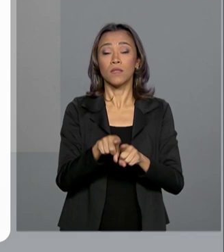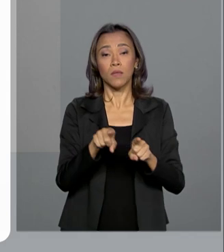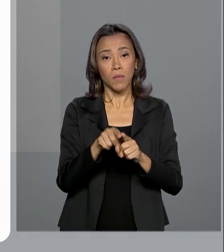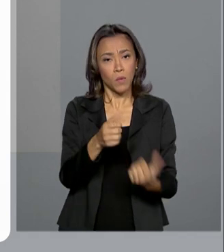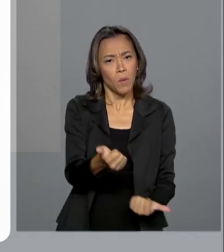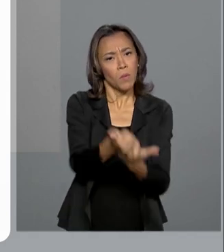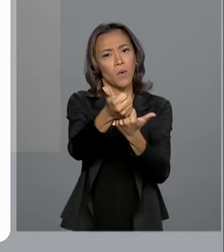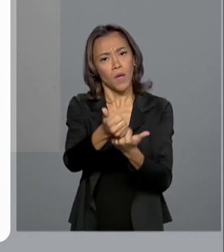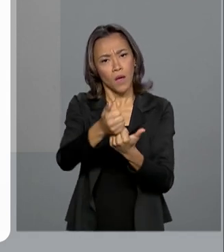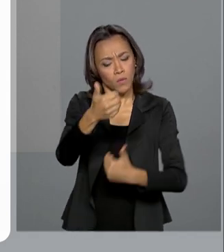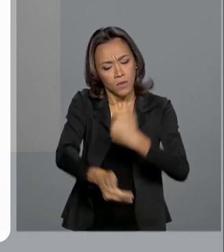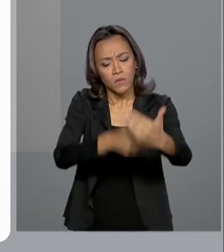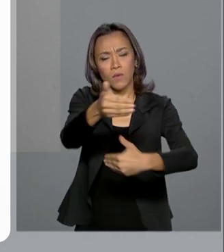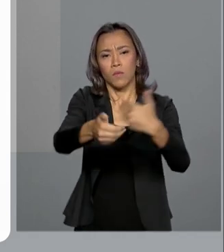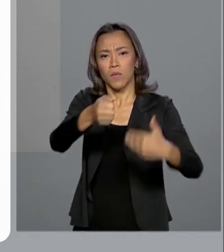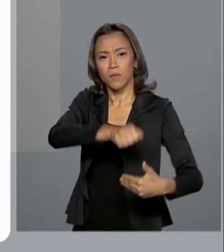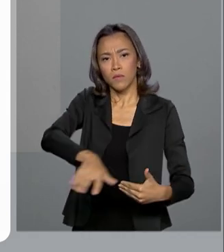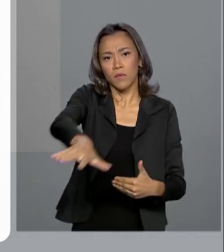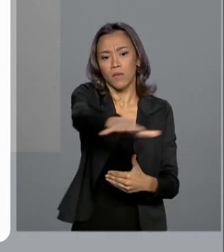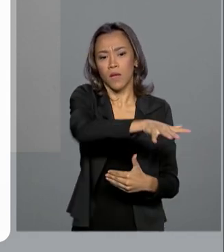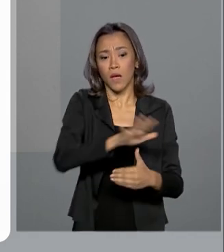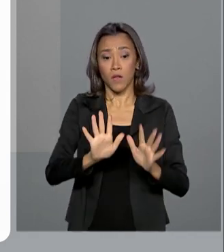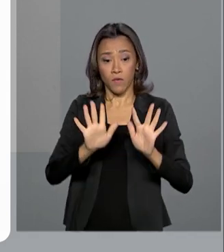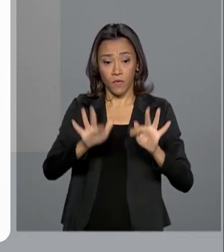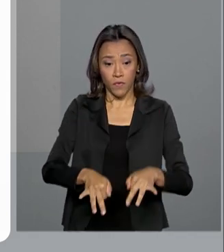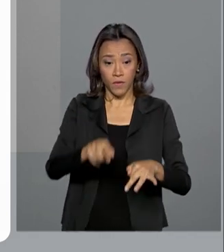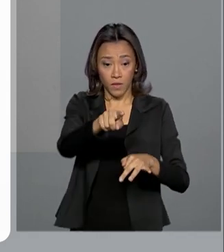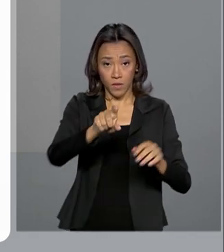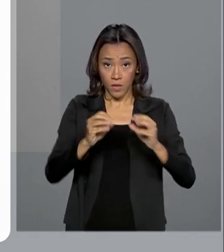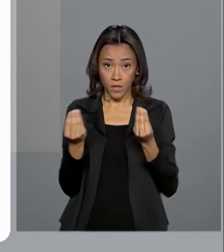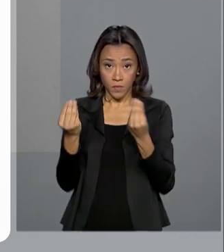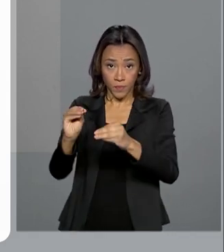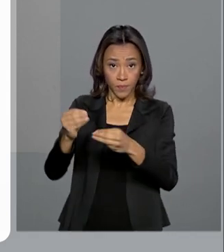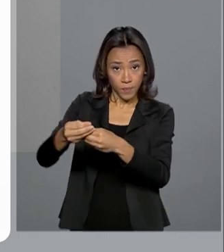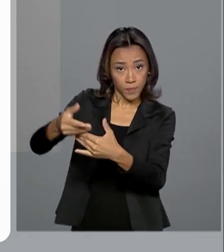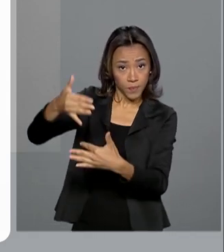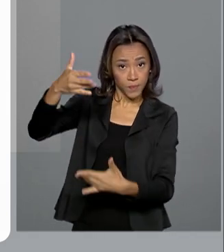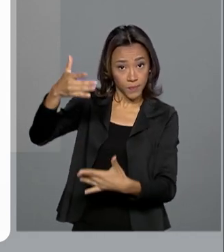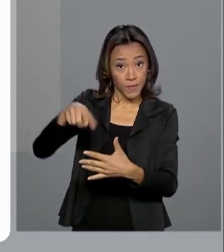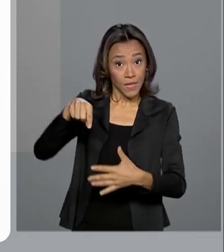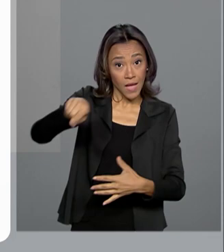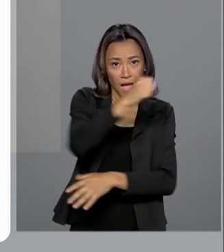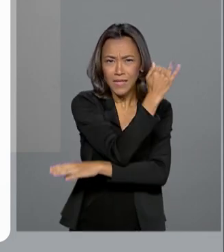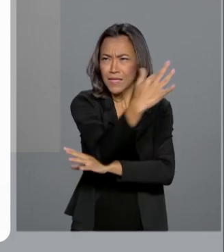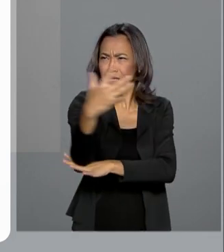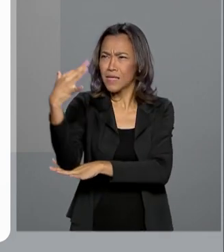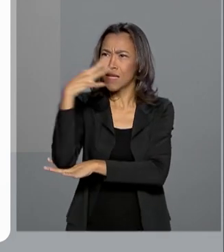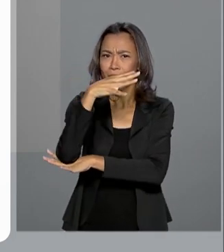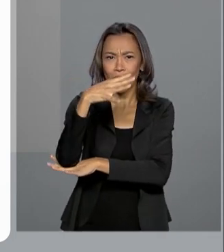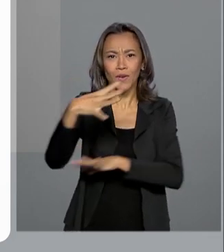região. Hamilton Mourão finaliza a publicação afirmando que a selva nos une e a Amazônia nos pertence.